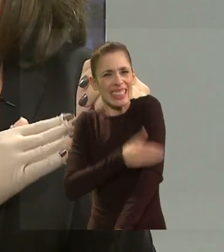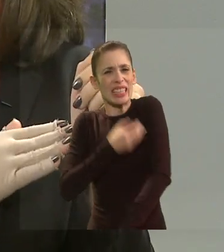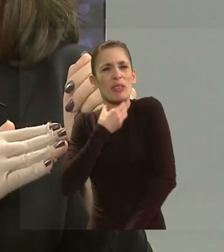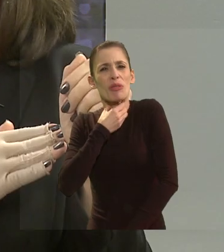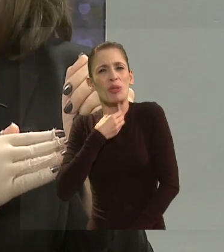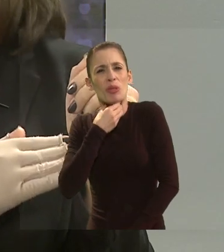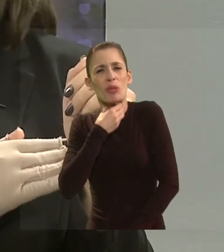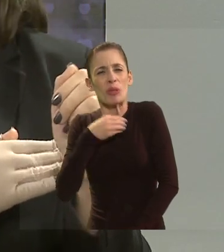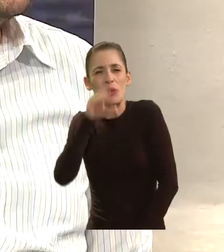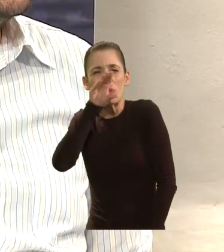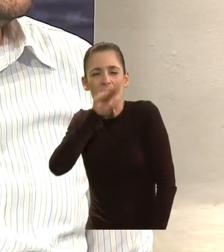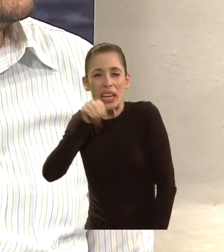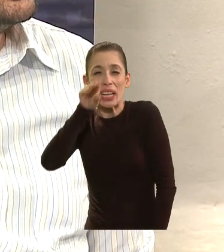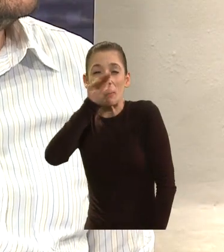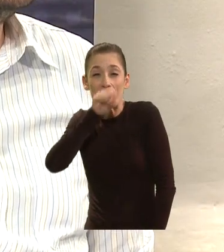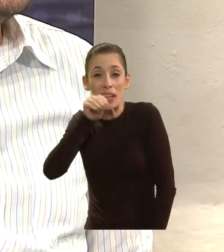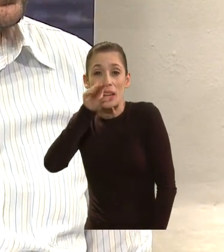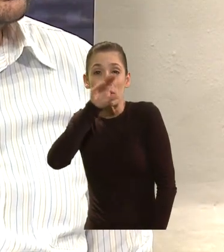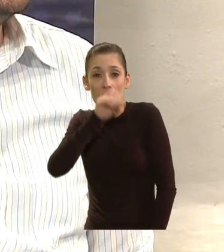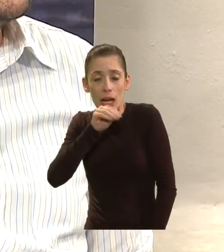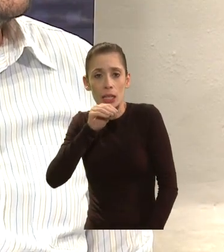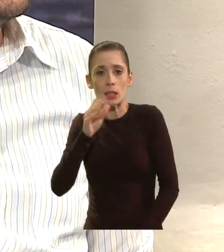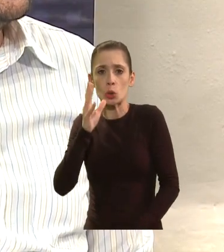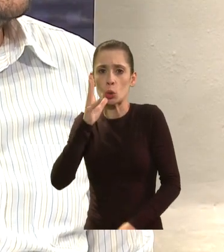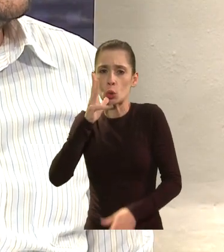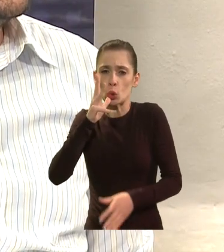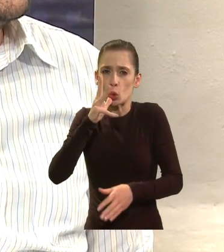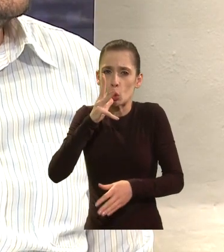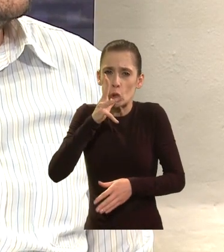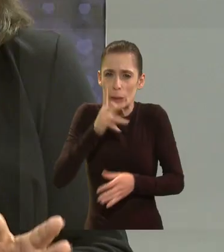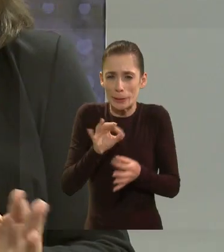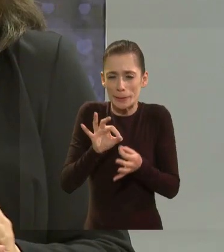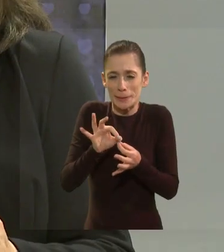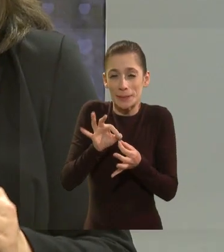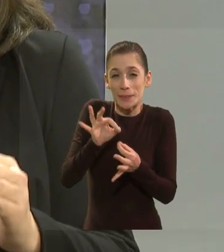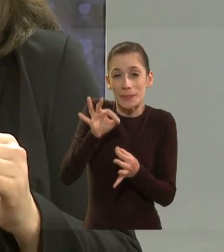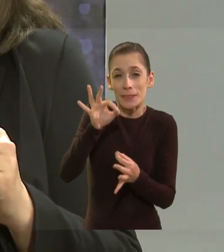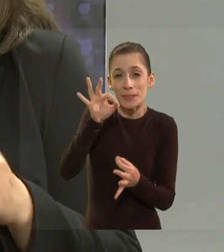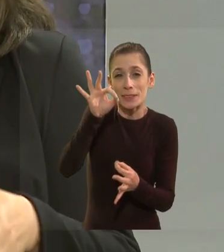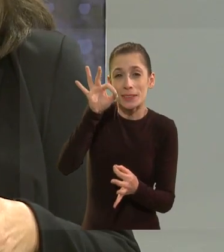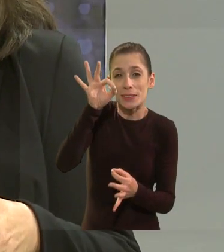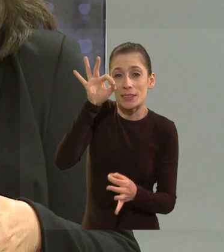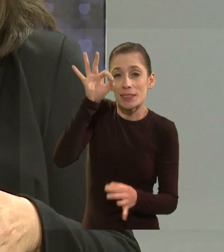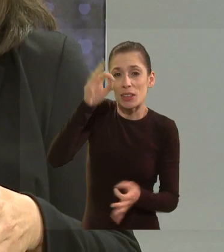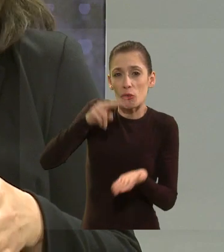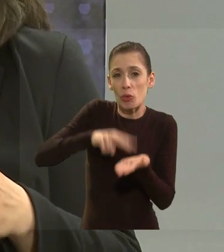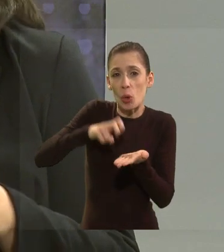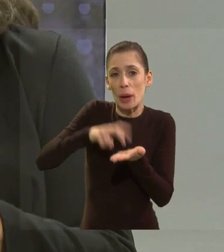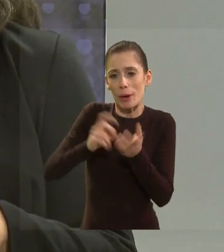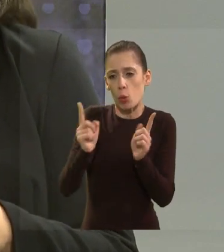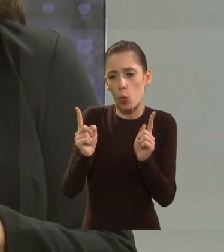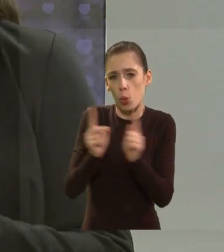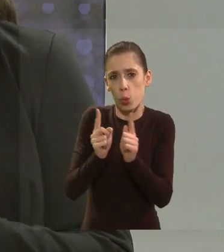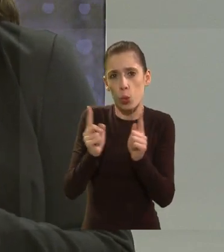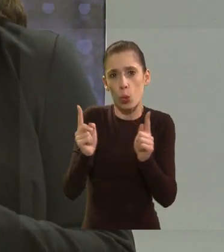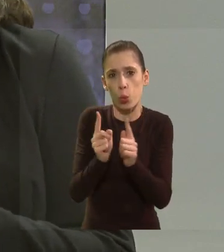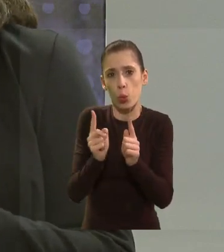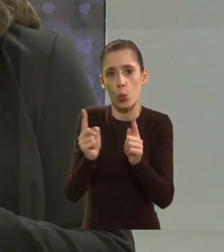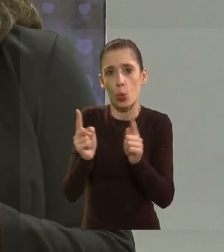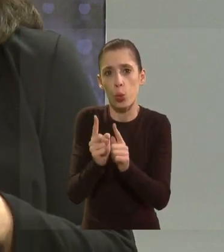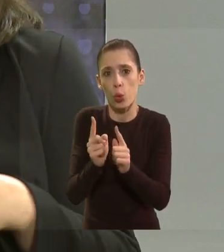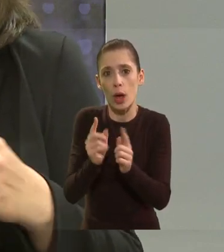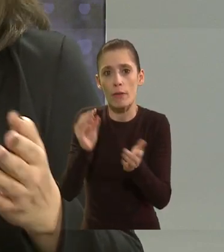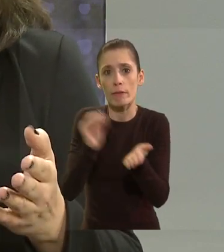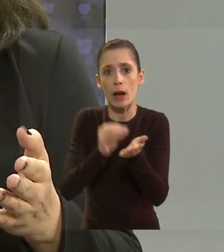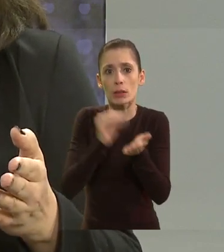todo esse processo muito longo que ela vai ter para conseguir ter um vocabulário às vezes muito restrito que ela não tem acesso a